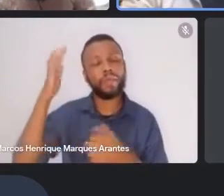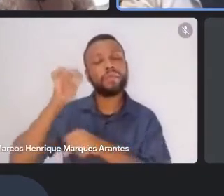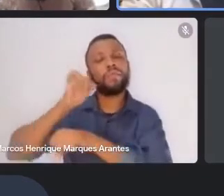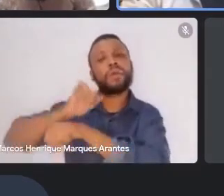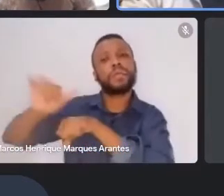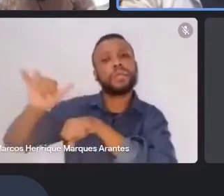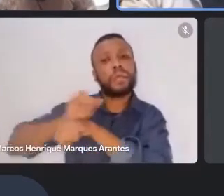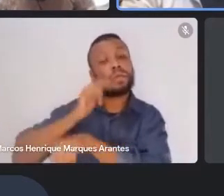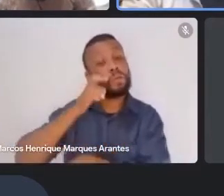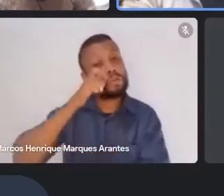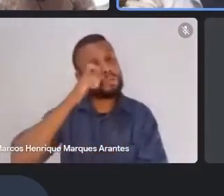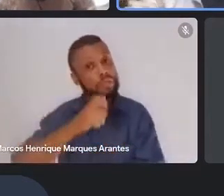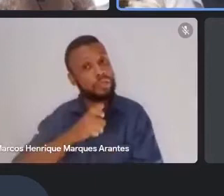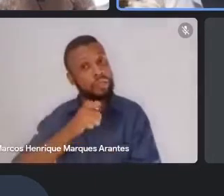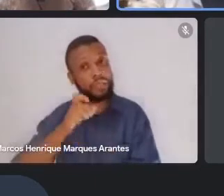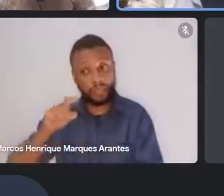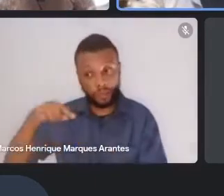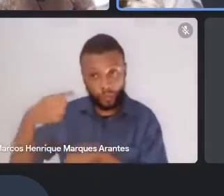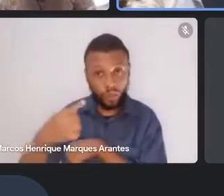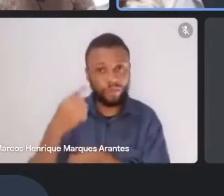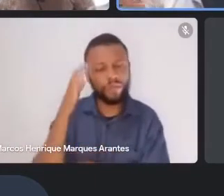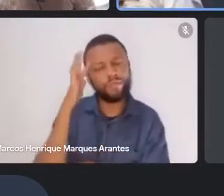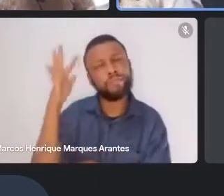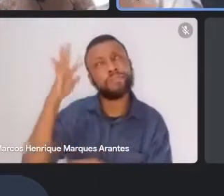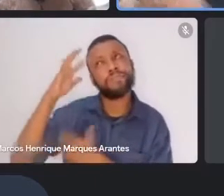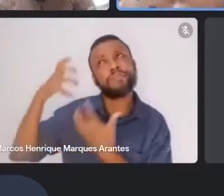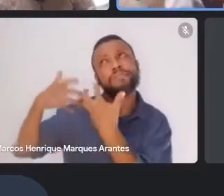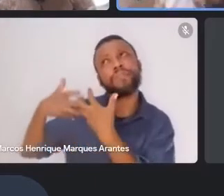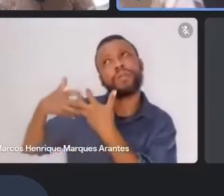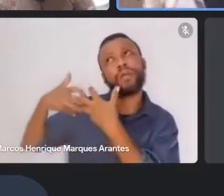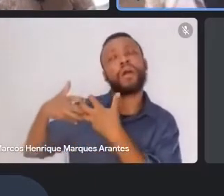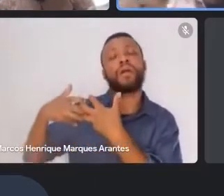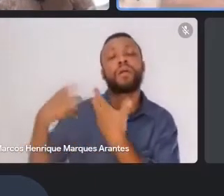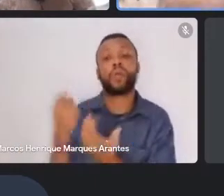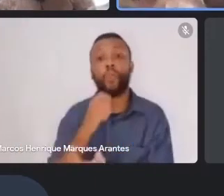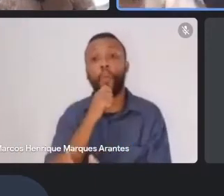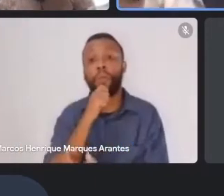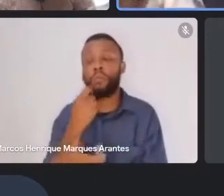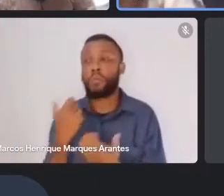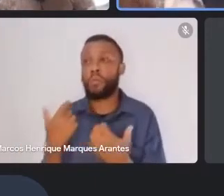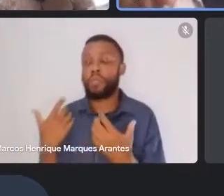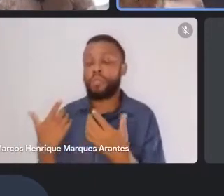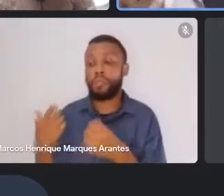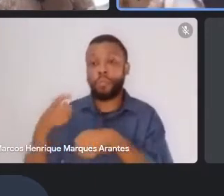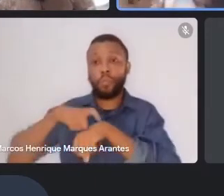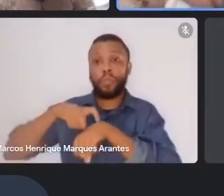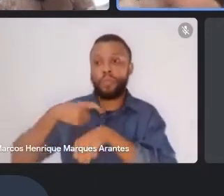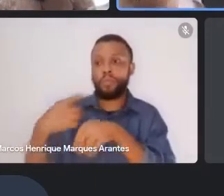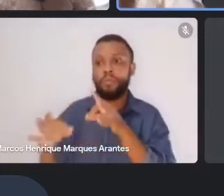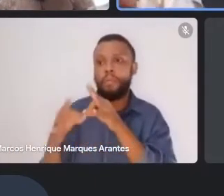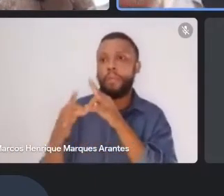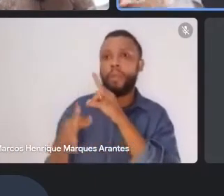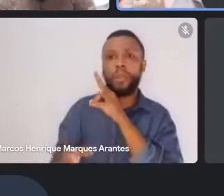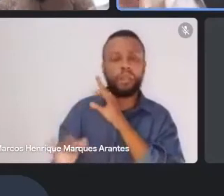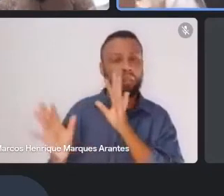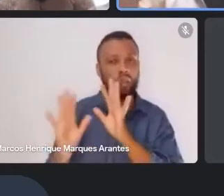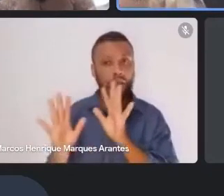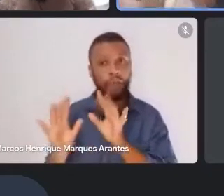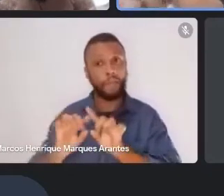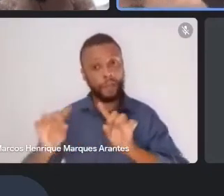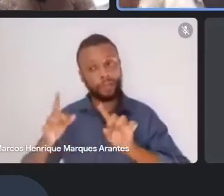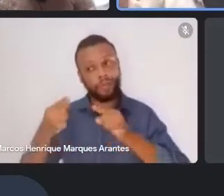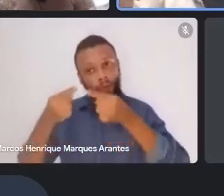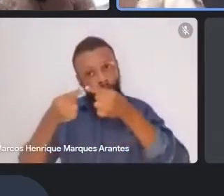que depois a gente ficou pensando, mas a gente não teve muito fôlego, e aí eu lanço o desafio, que eu acho que dá para fazer isso com